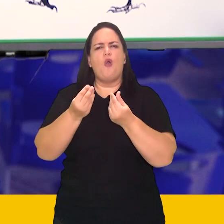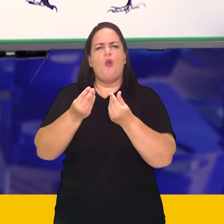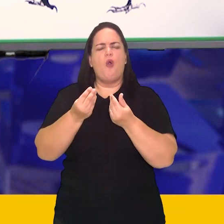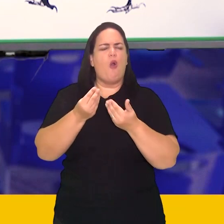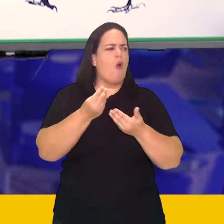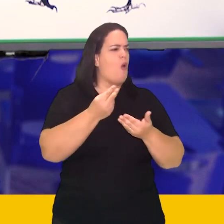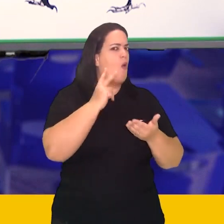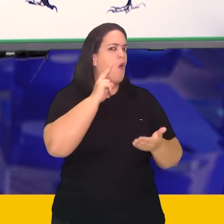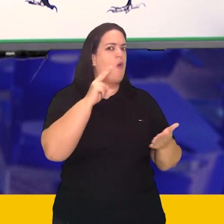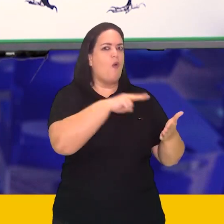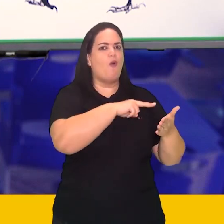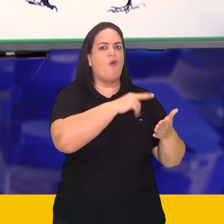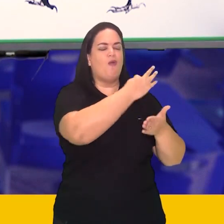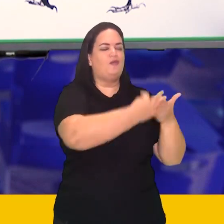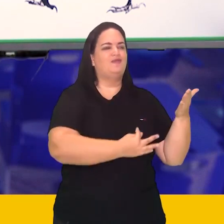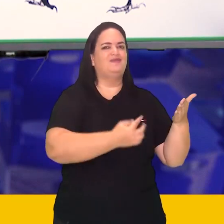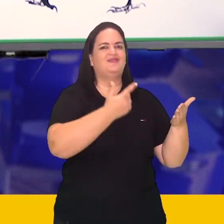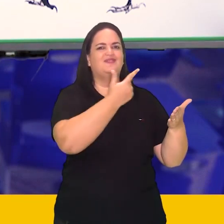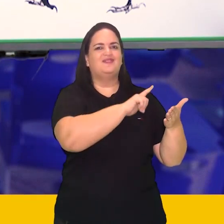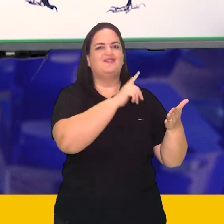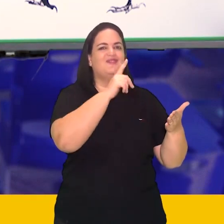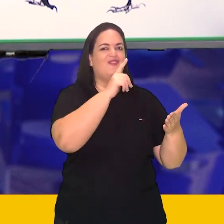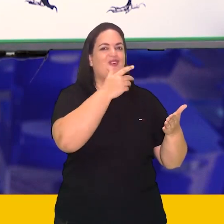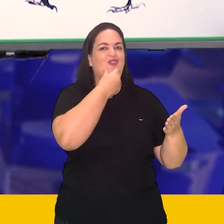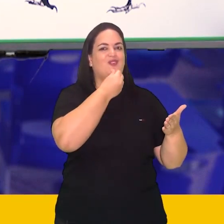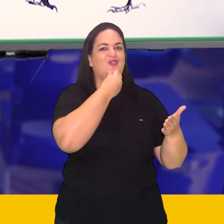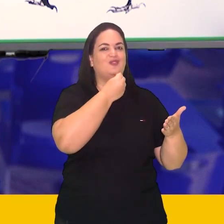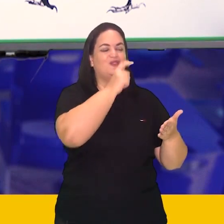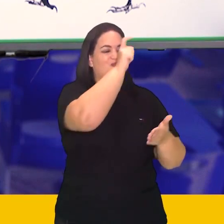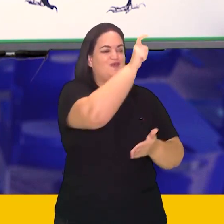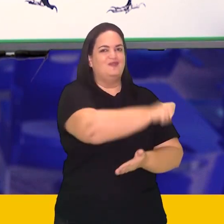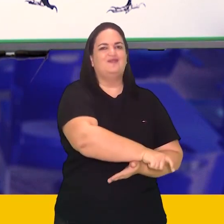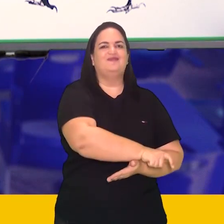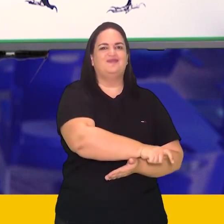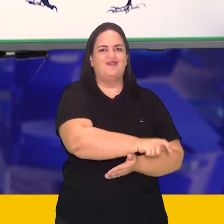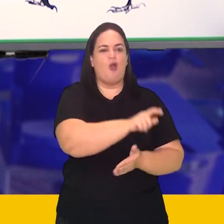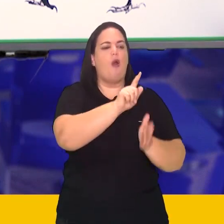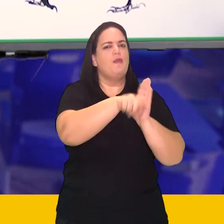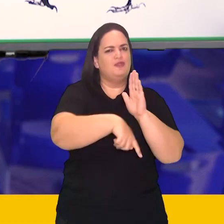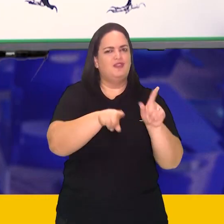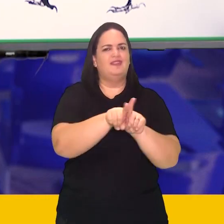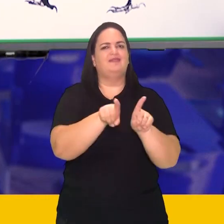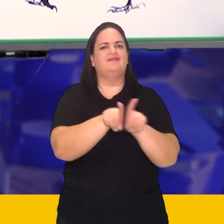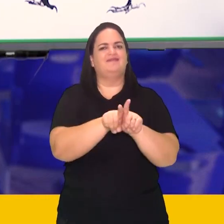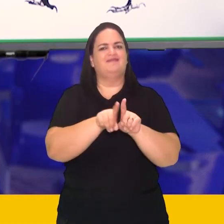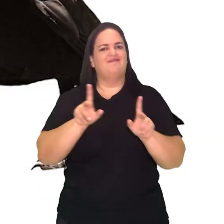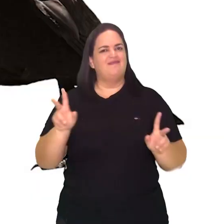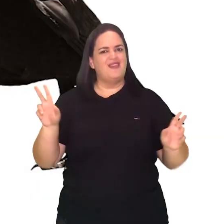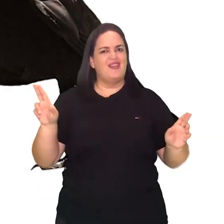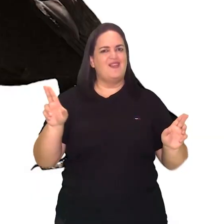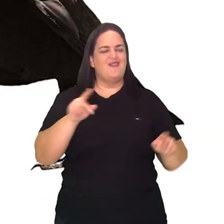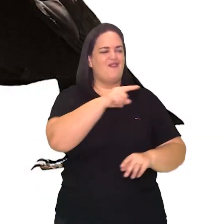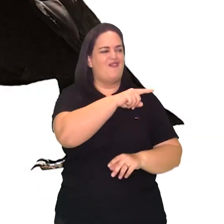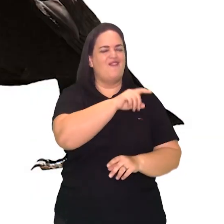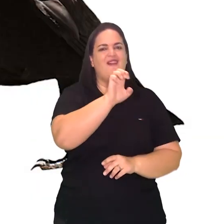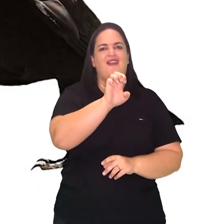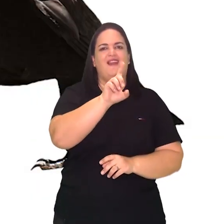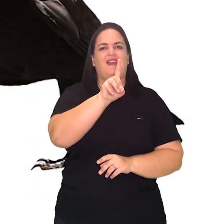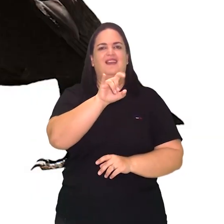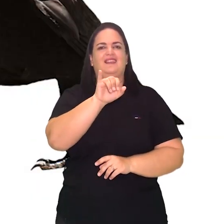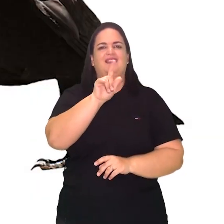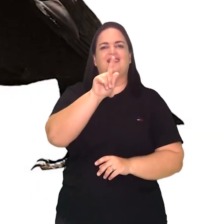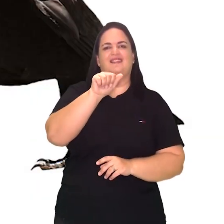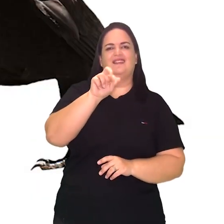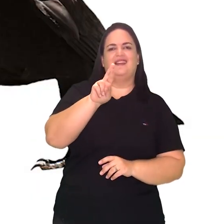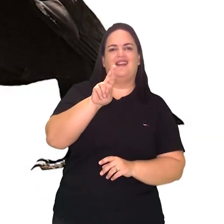literatura de um outro grande autor desse mesmo gênero, o americano Edgar Allan